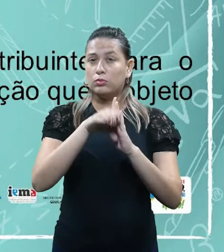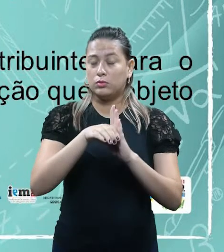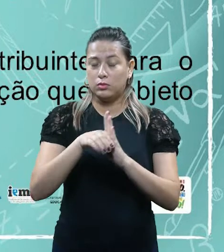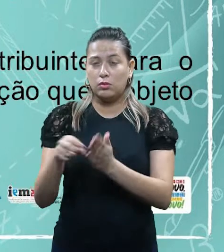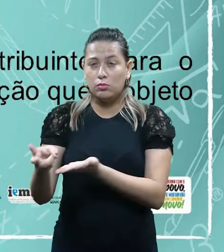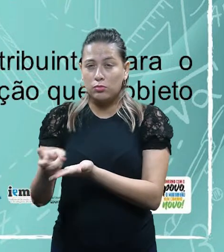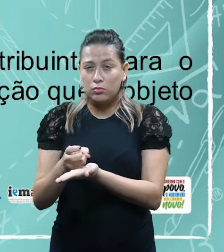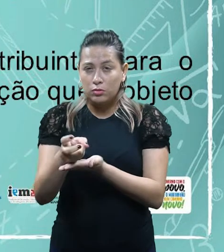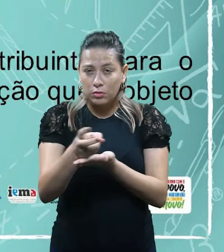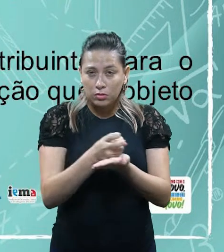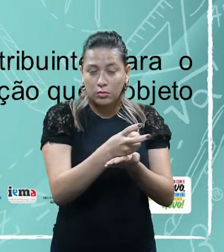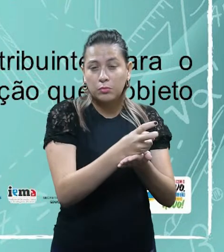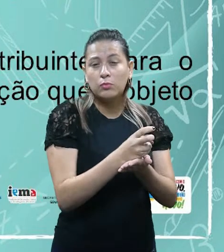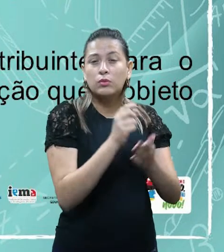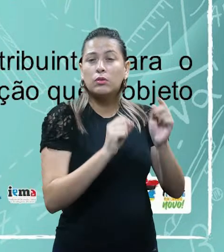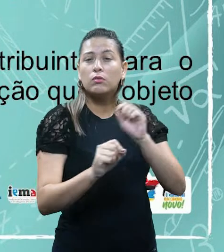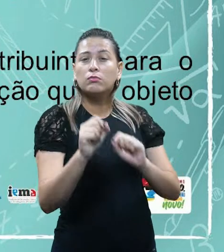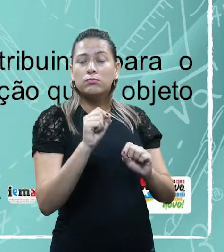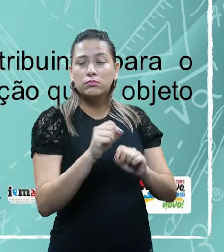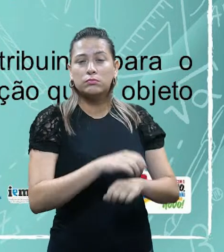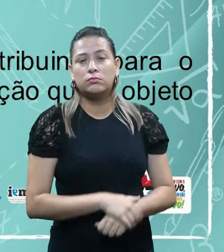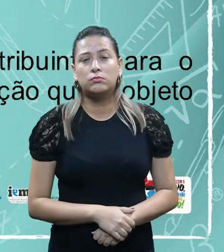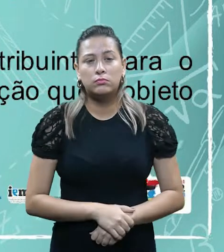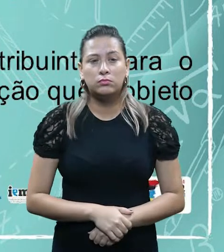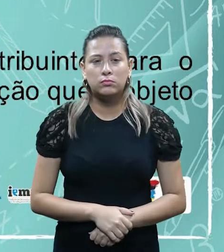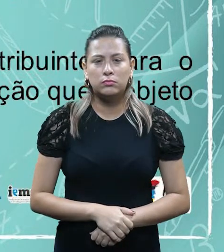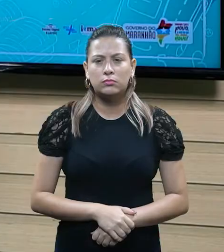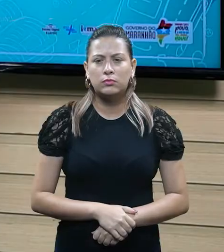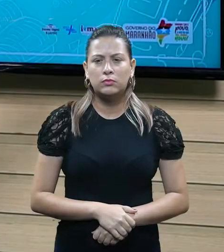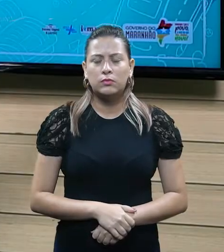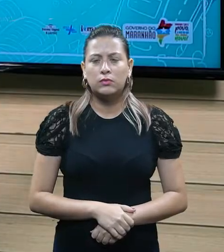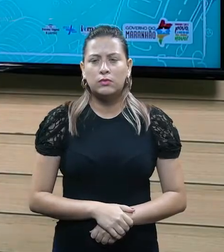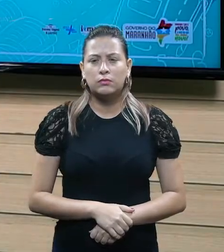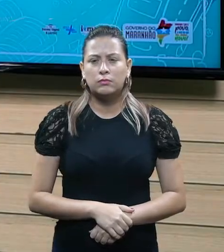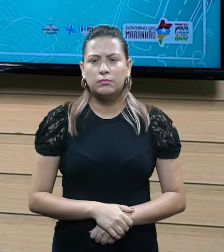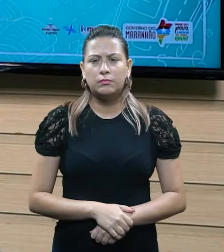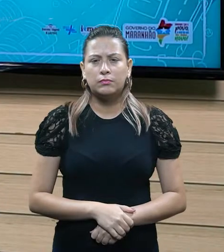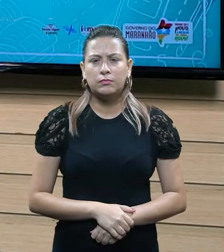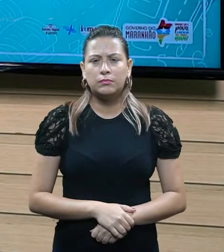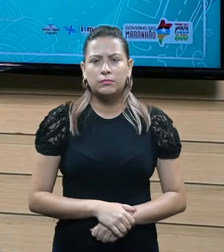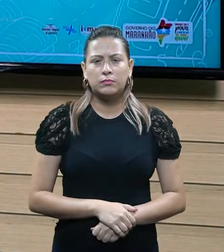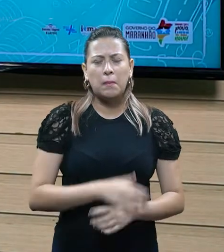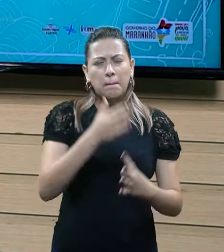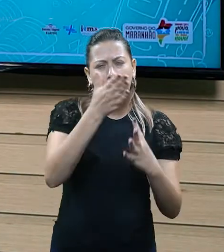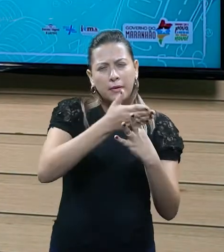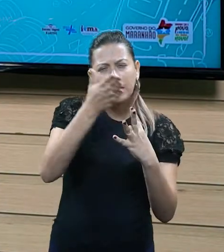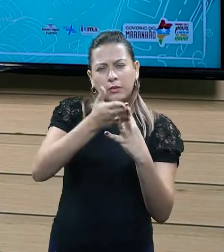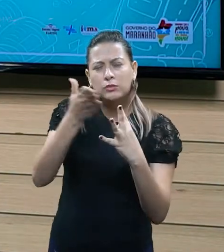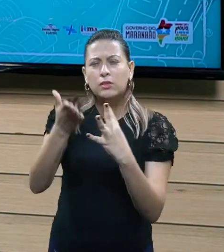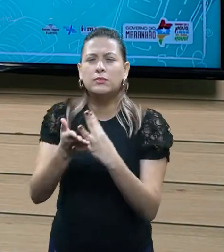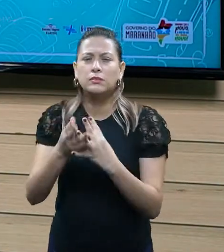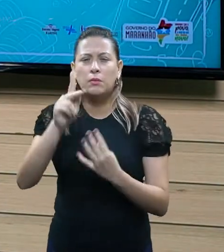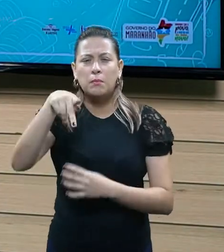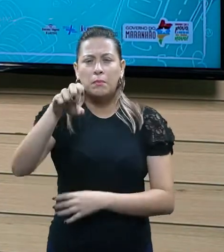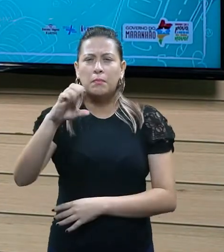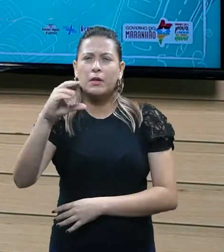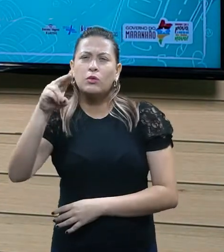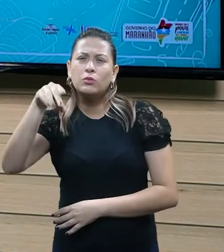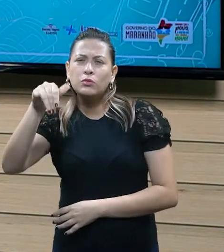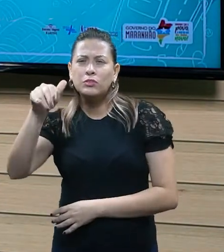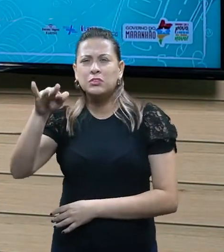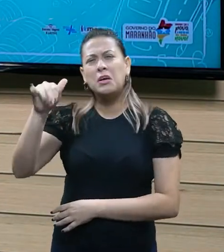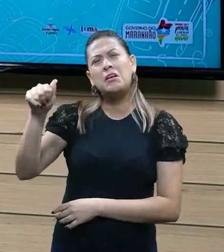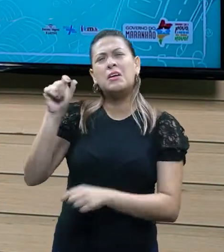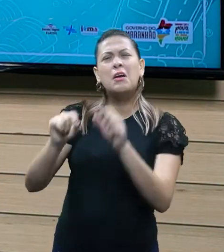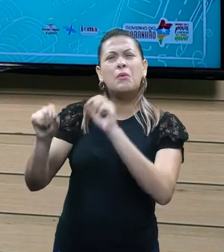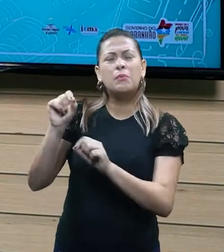justamente a frase toda prestação pecuniária. Ou seja, é uma prestação em dinheiro tendente